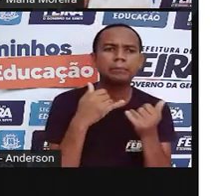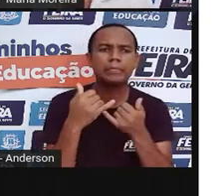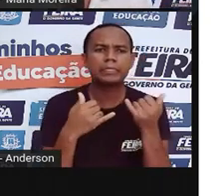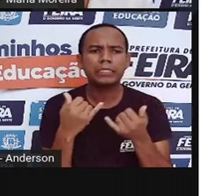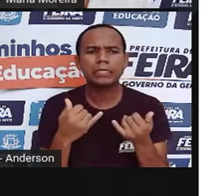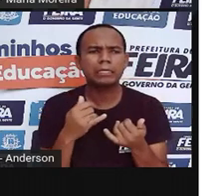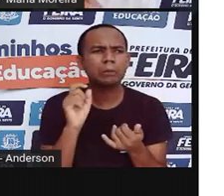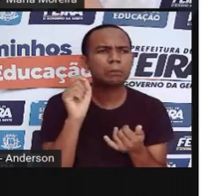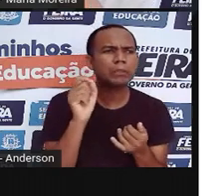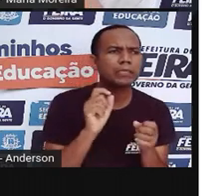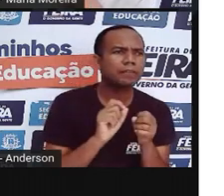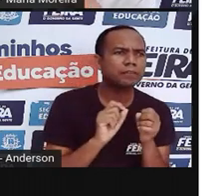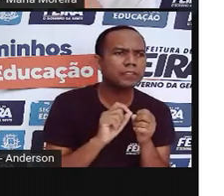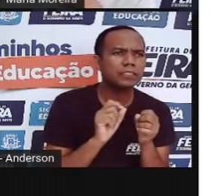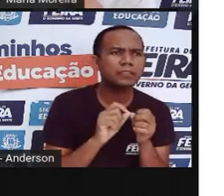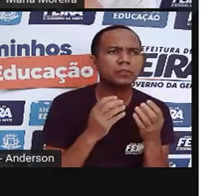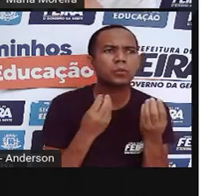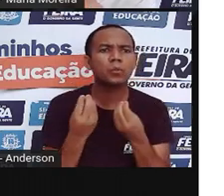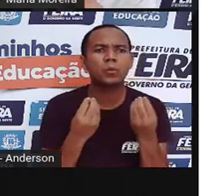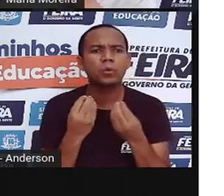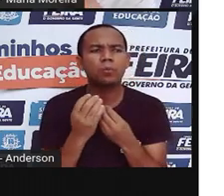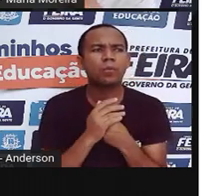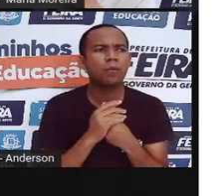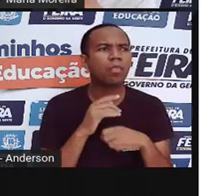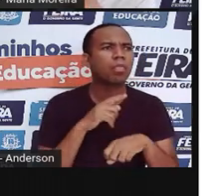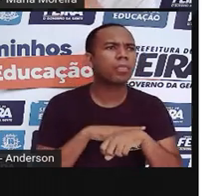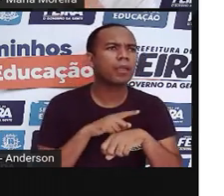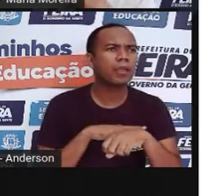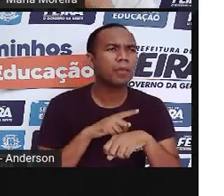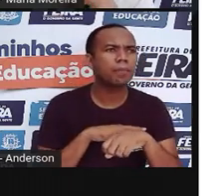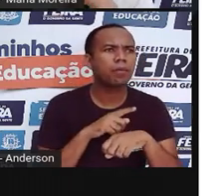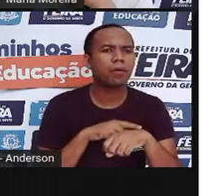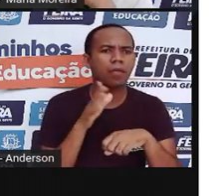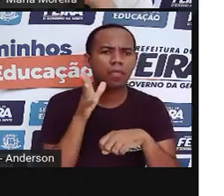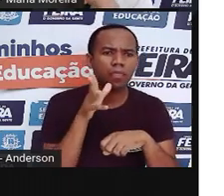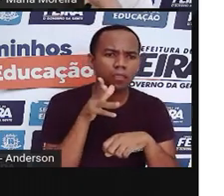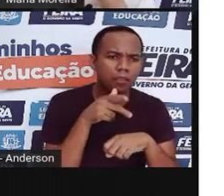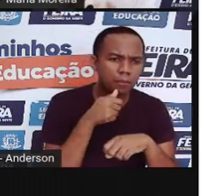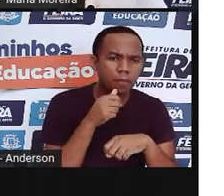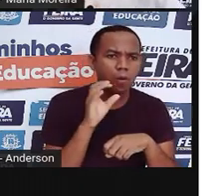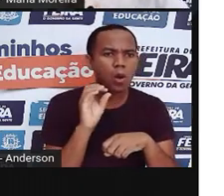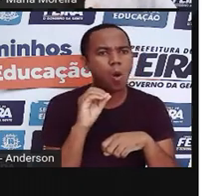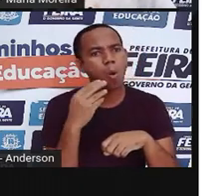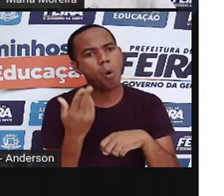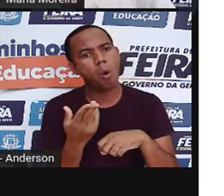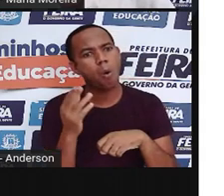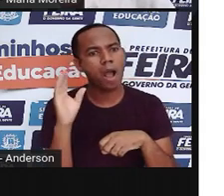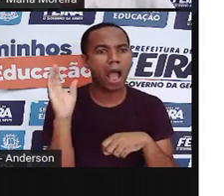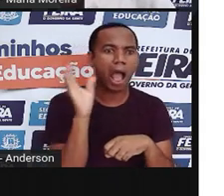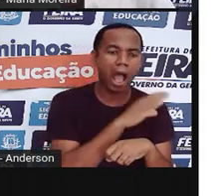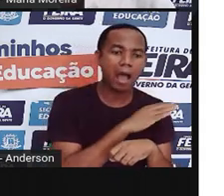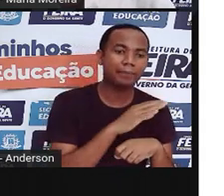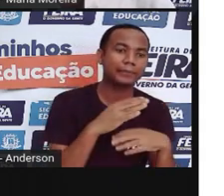de quê? Quanto tempo ele leva pra ser produzido? Você já parou pra pensar, Anderson, sobre essas coisas?